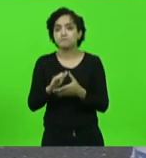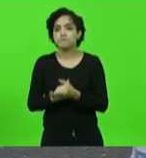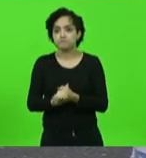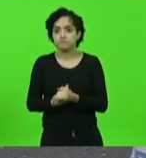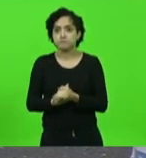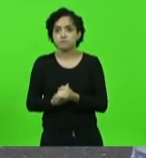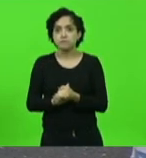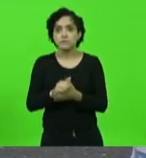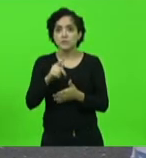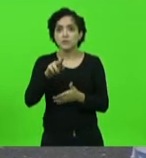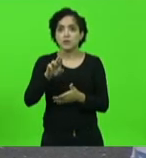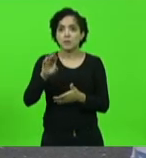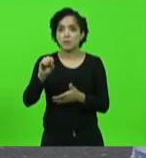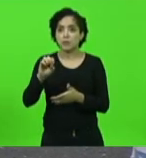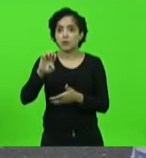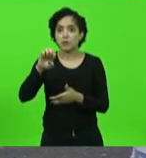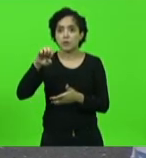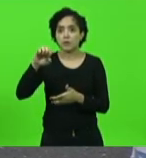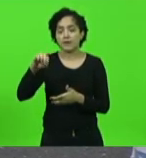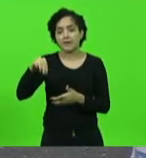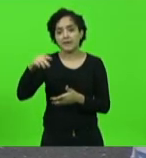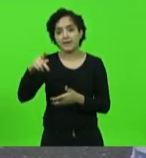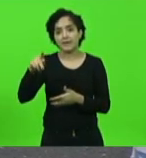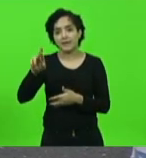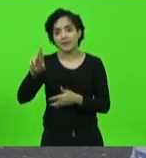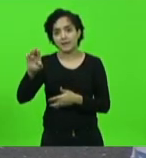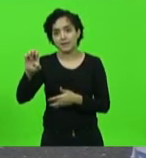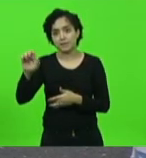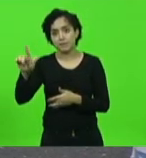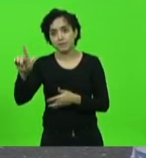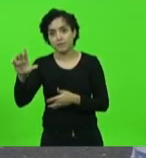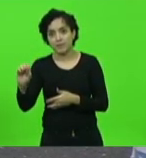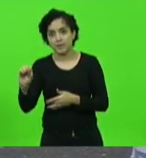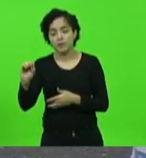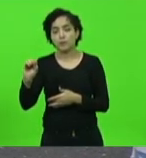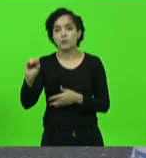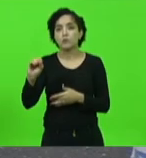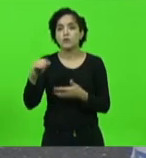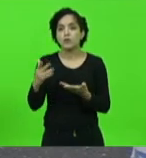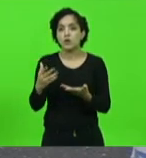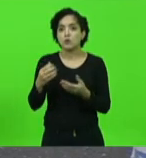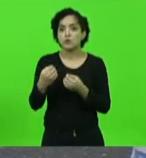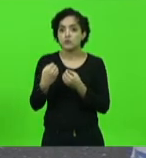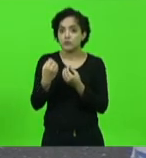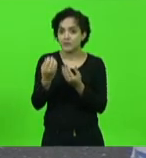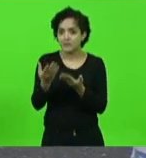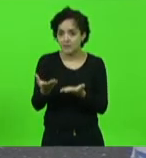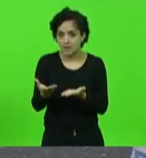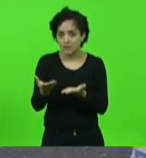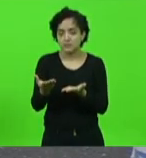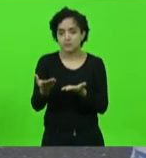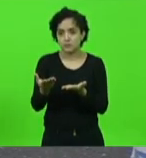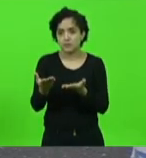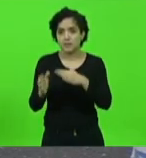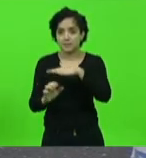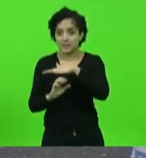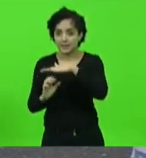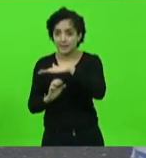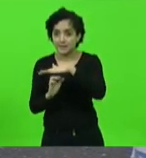-emprego é quando o benefício foi concedido para aquelas empresas